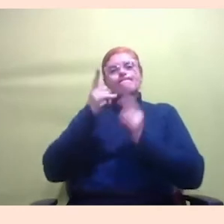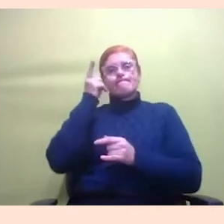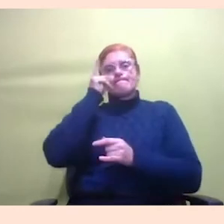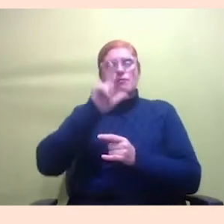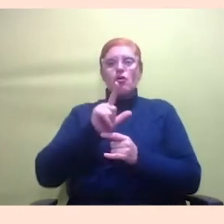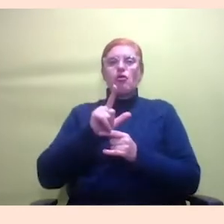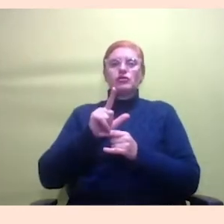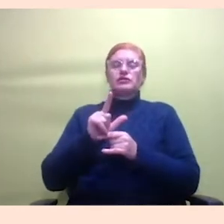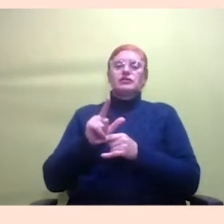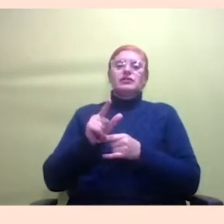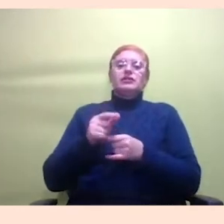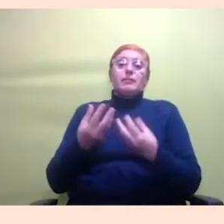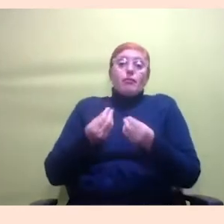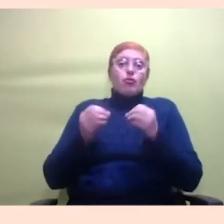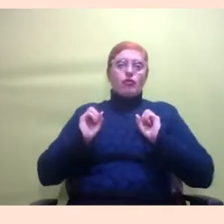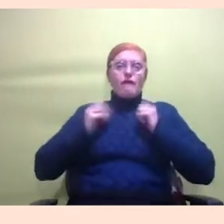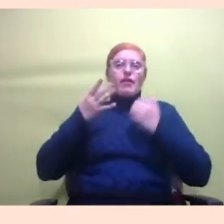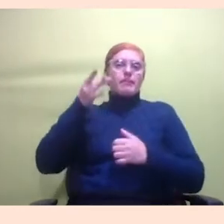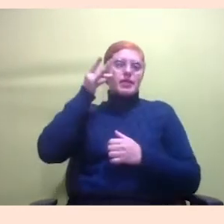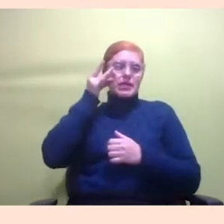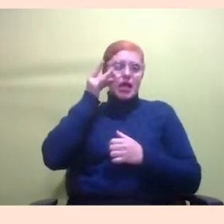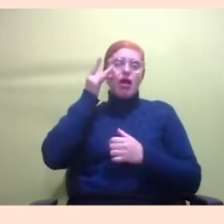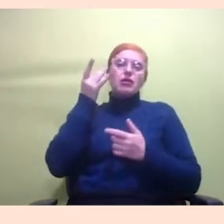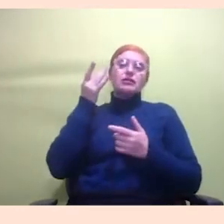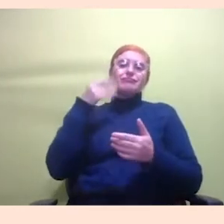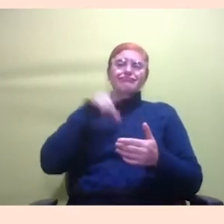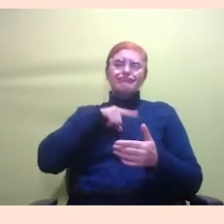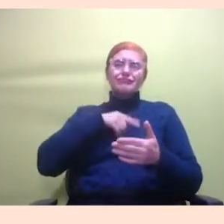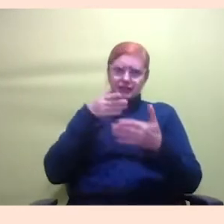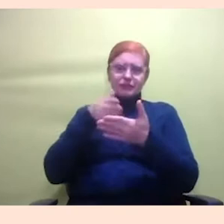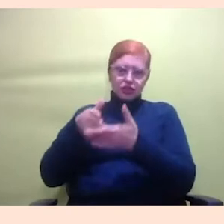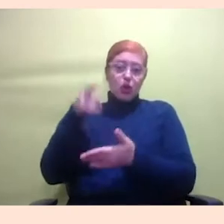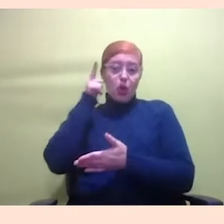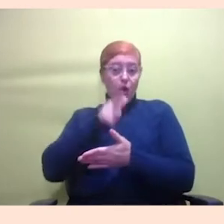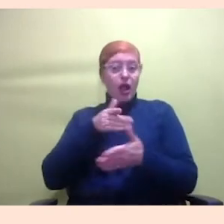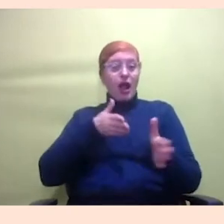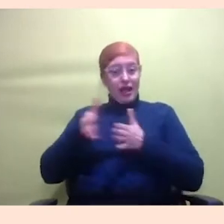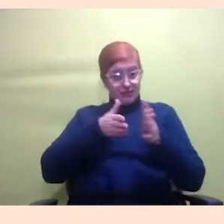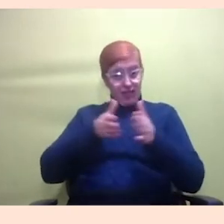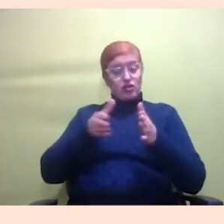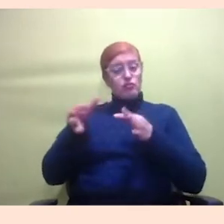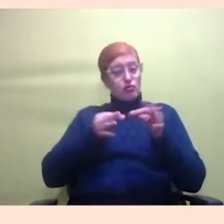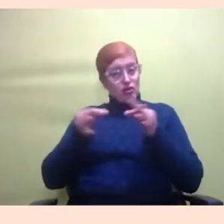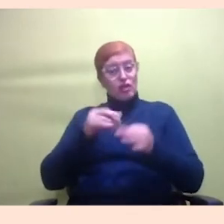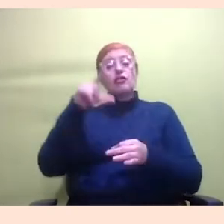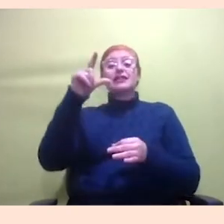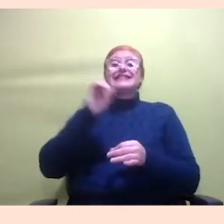presenciais, então fica uma limitação de você consegue o acesso ao projeto se você tiver o acesso à internet.